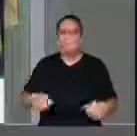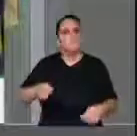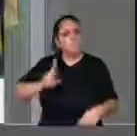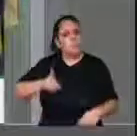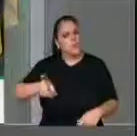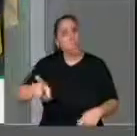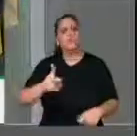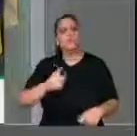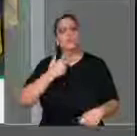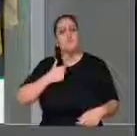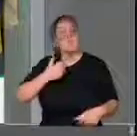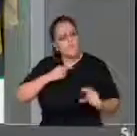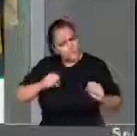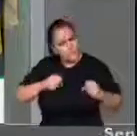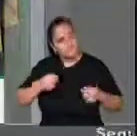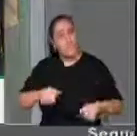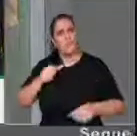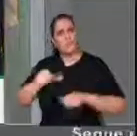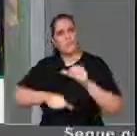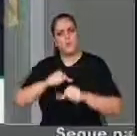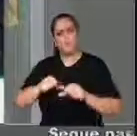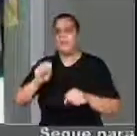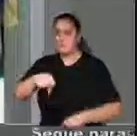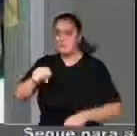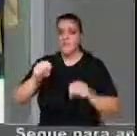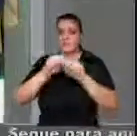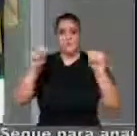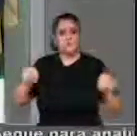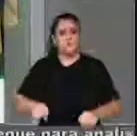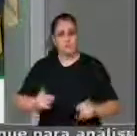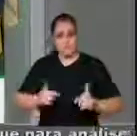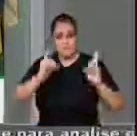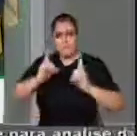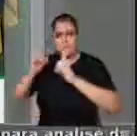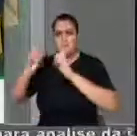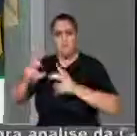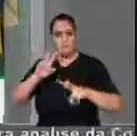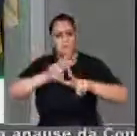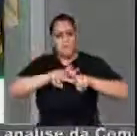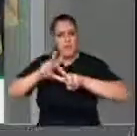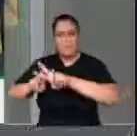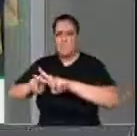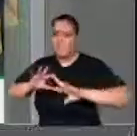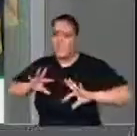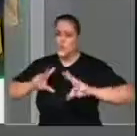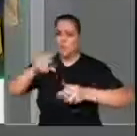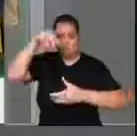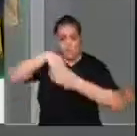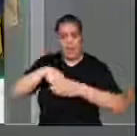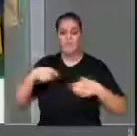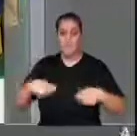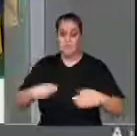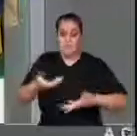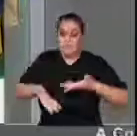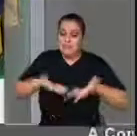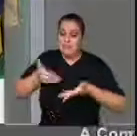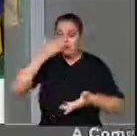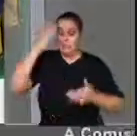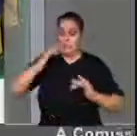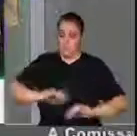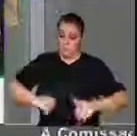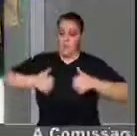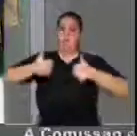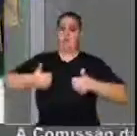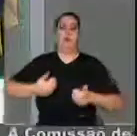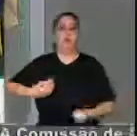o sistema prisional funcionando como reabilitador, como reintegrante dos presos